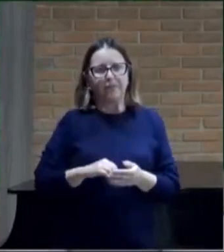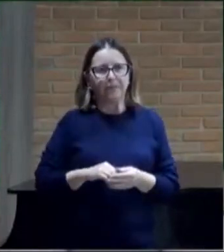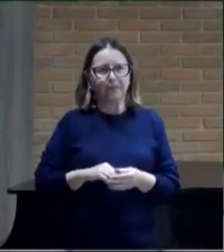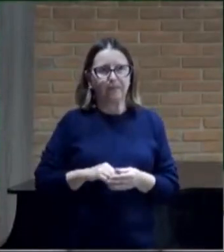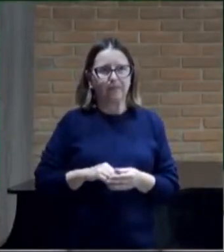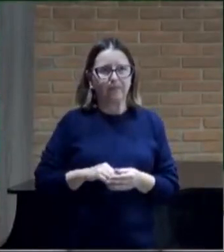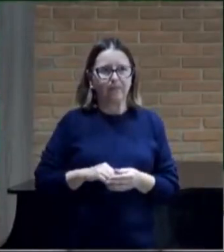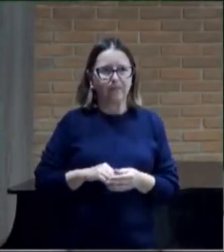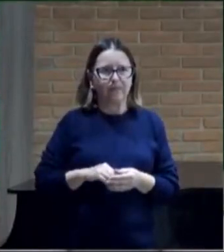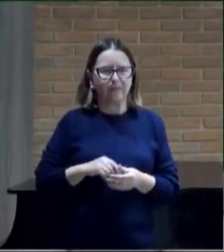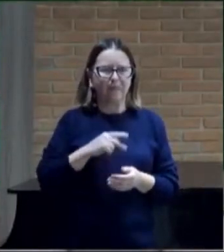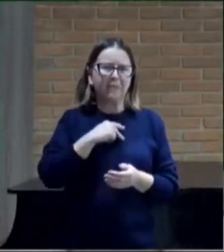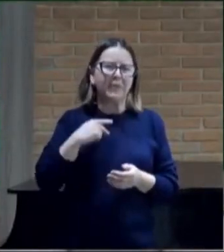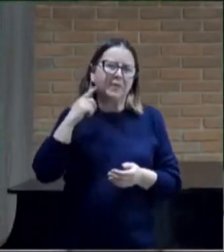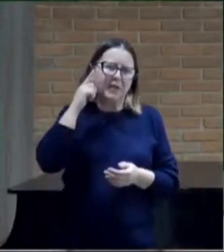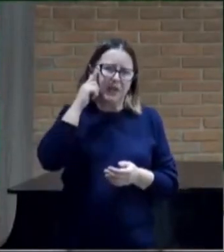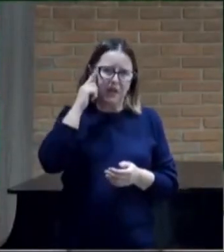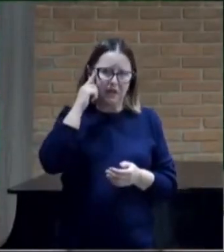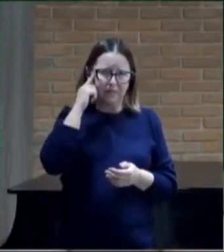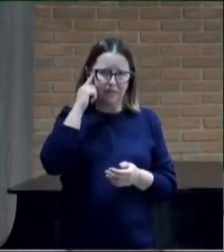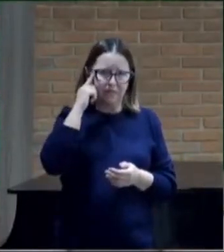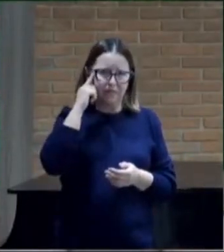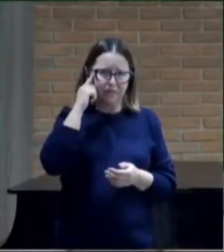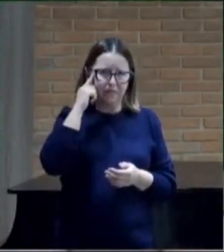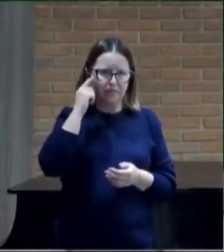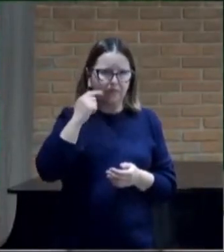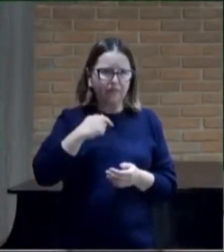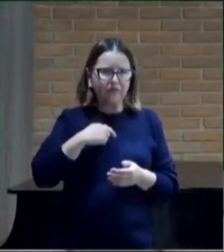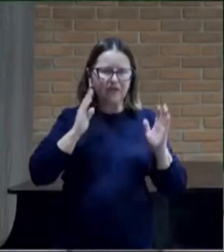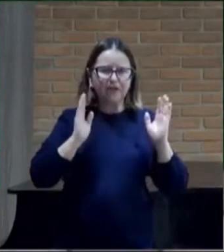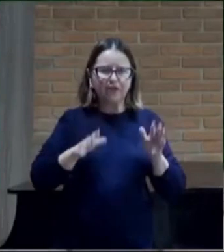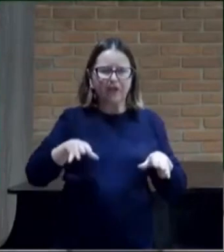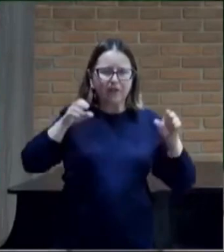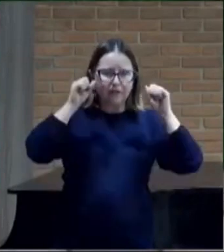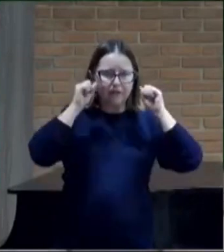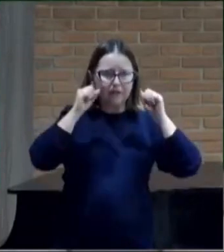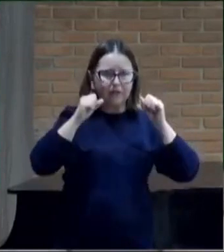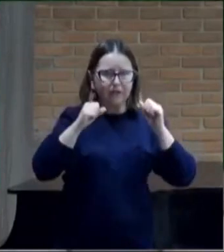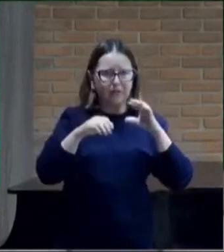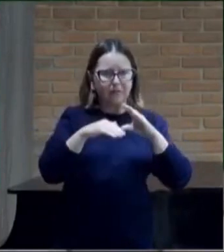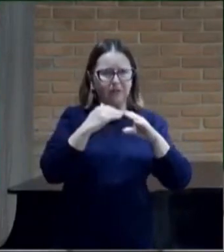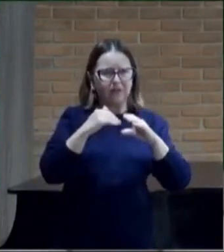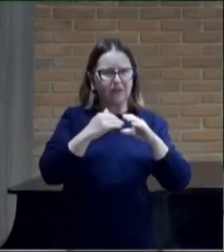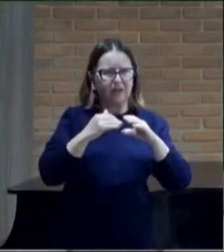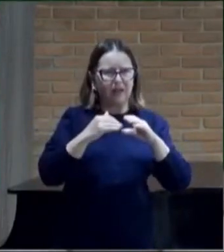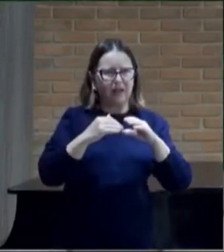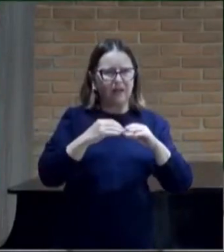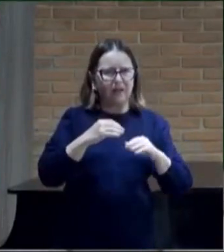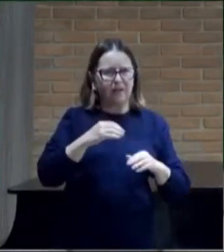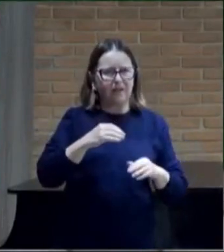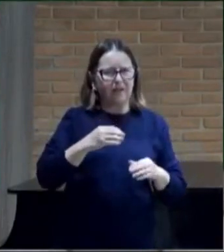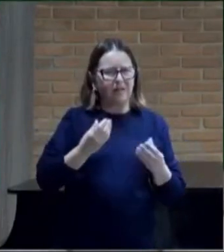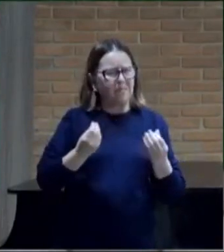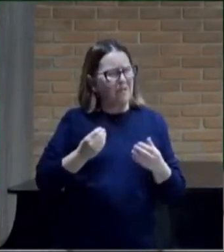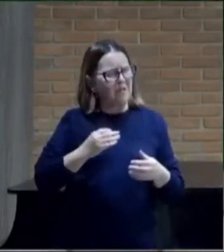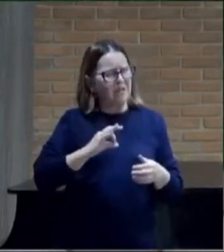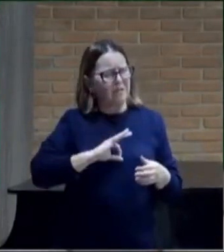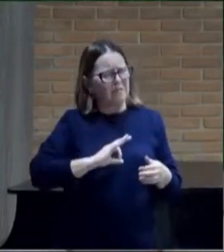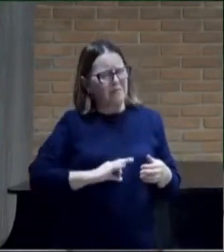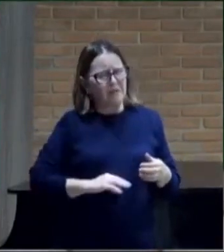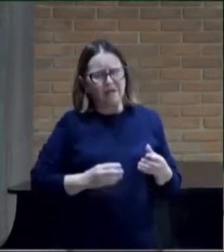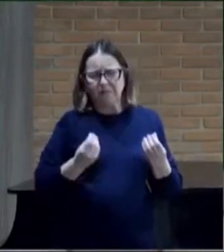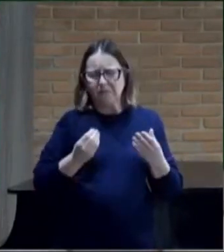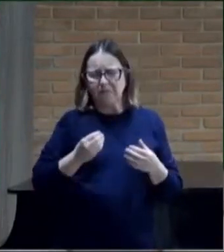pastor glênio eu já ouvi mensagens de muitos padres de muitos pastores